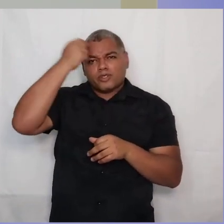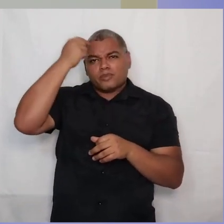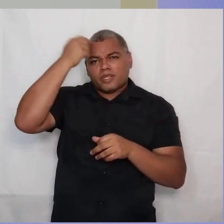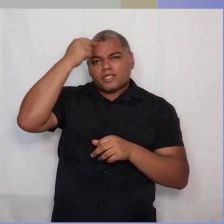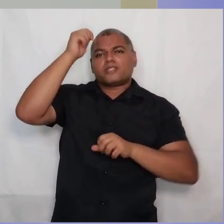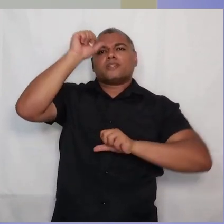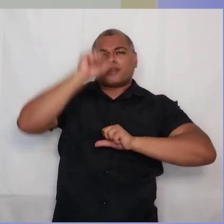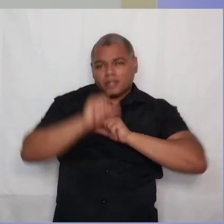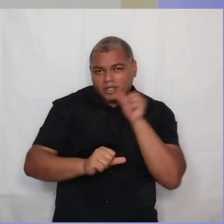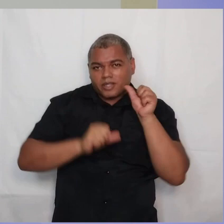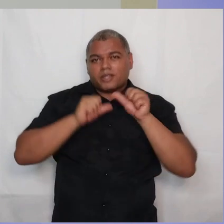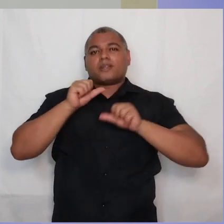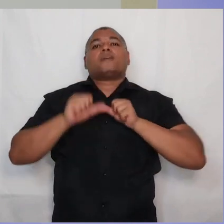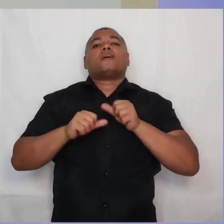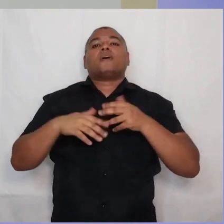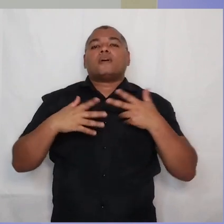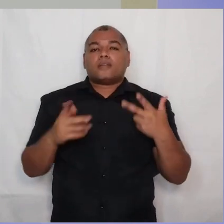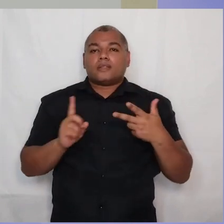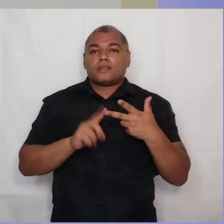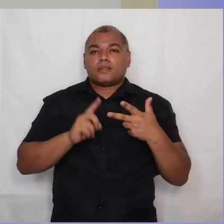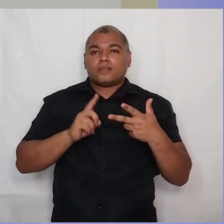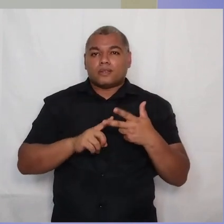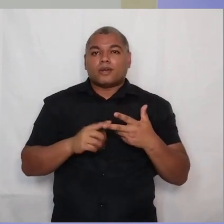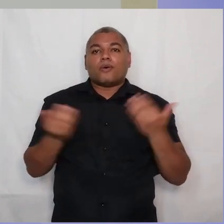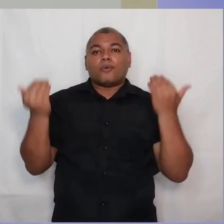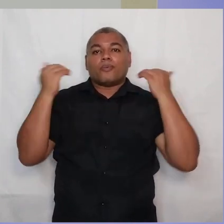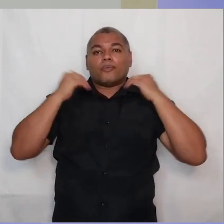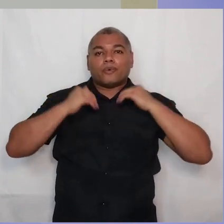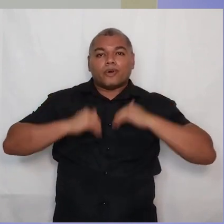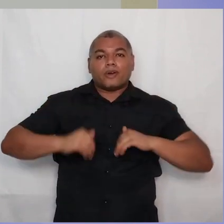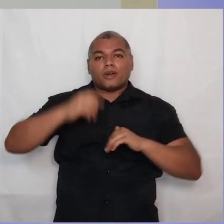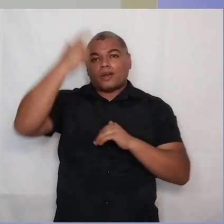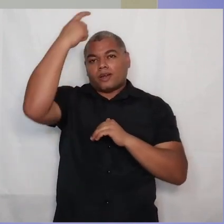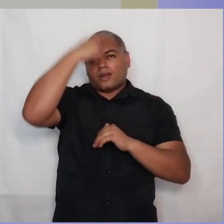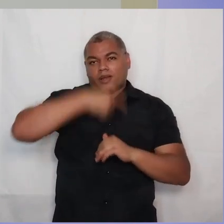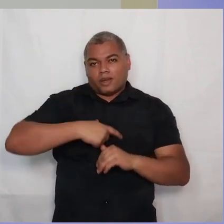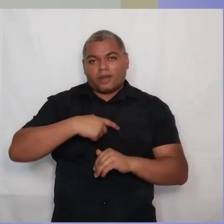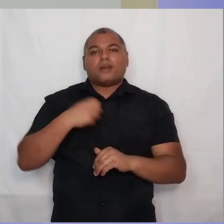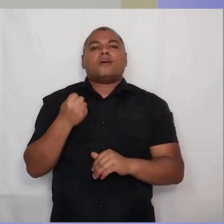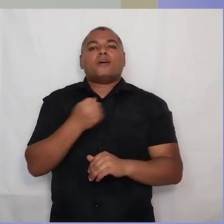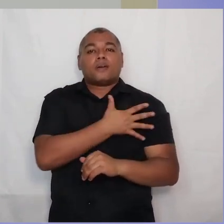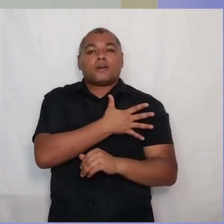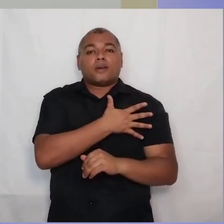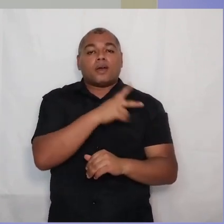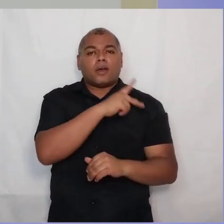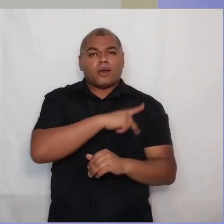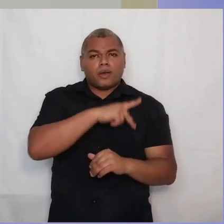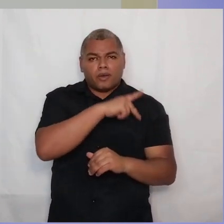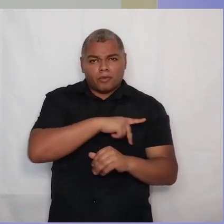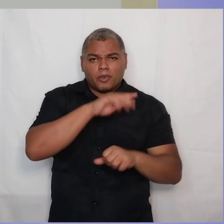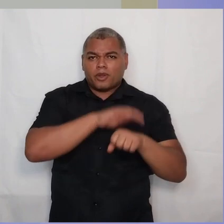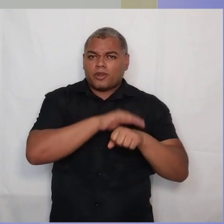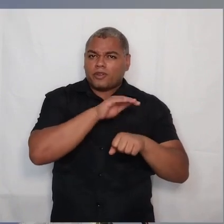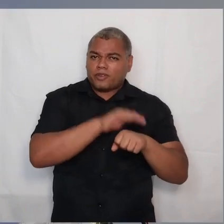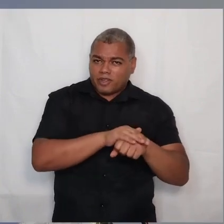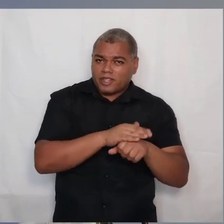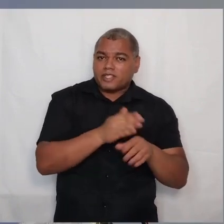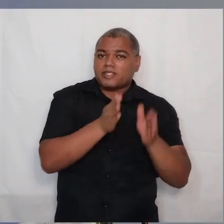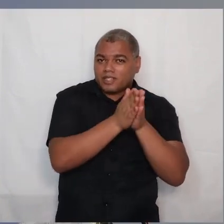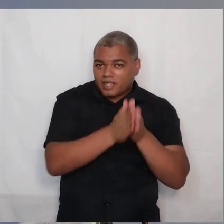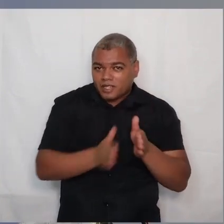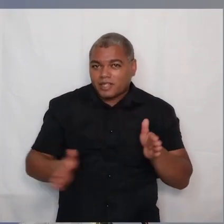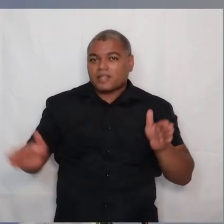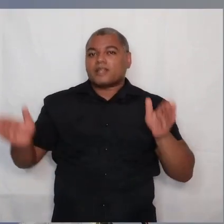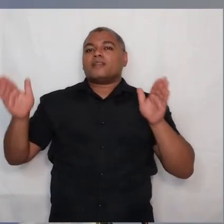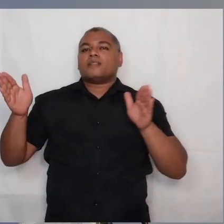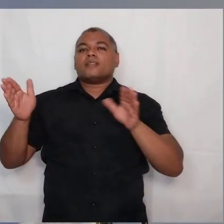você passa a renovar o seu jeito de pensar. Então, você se reveste da nova natureza. O